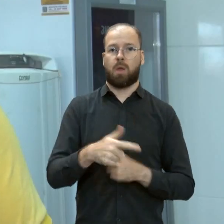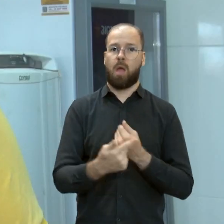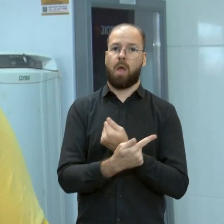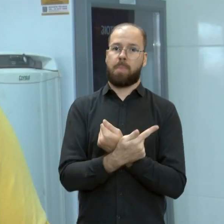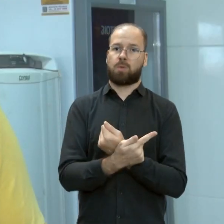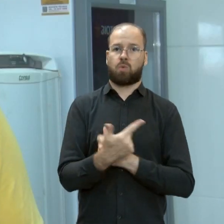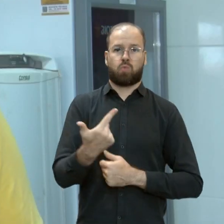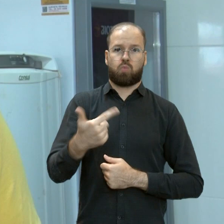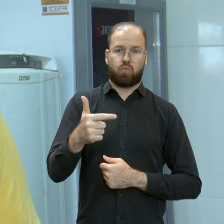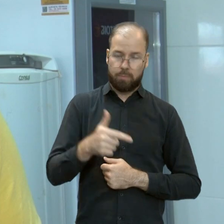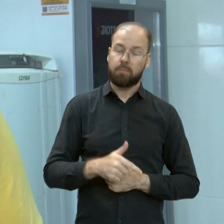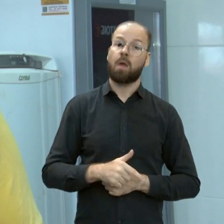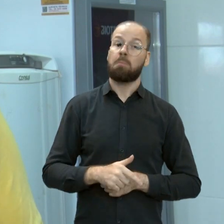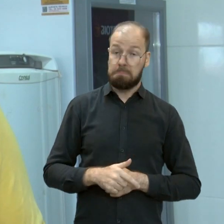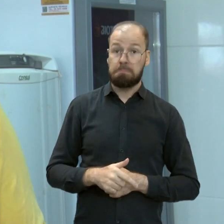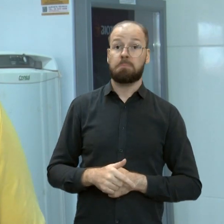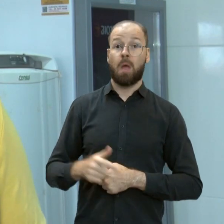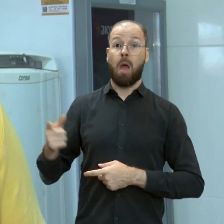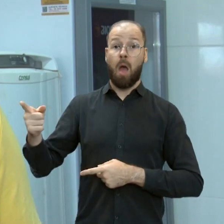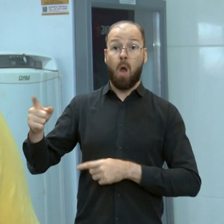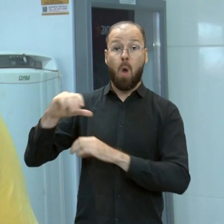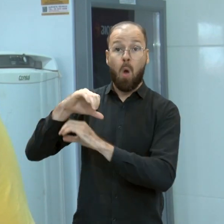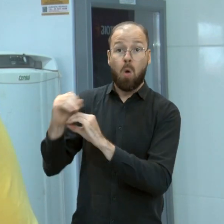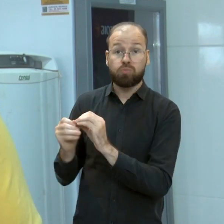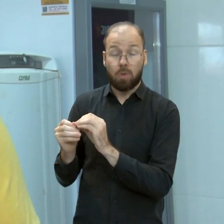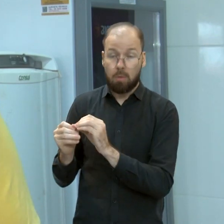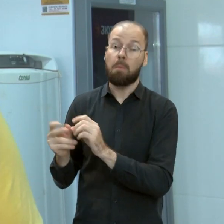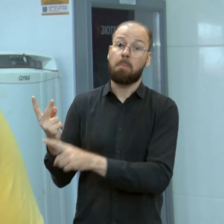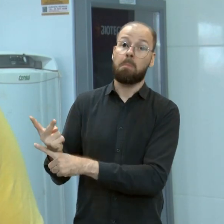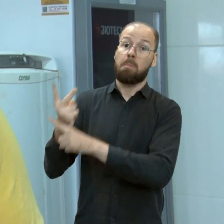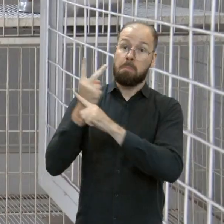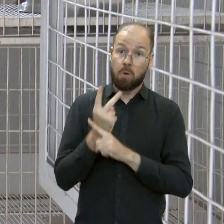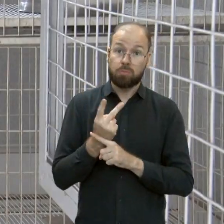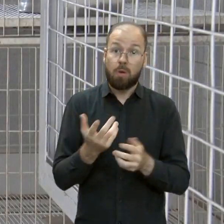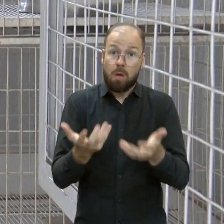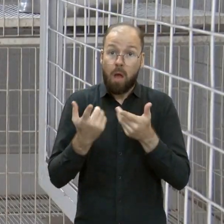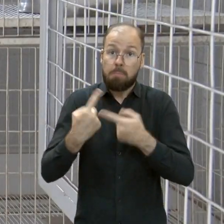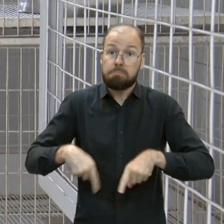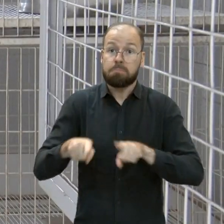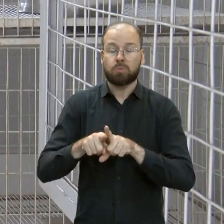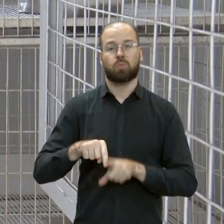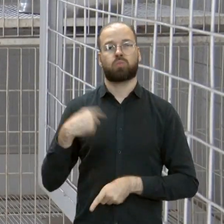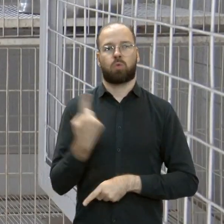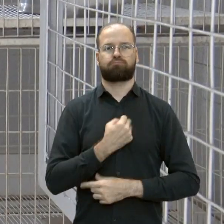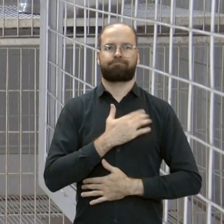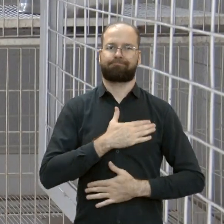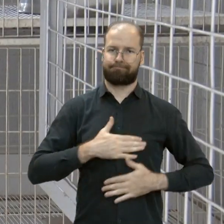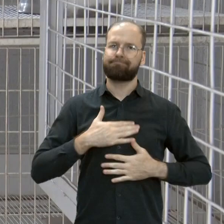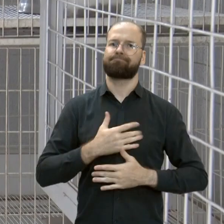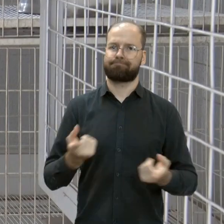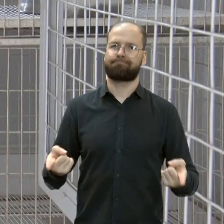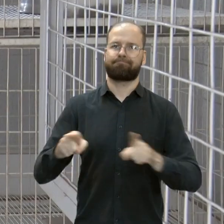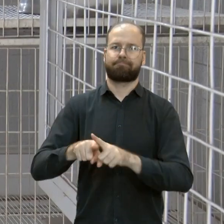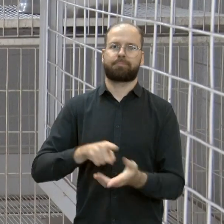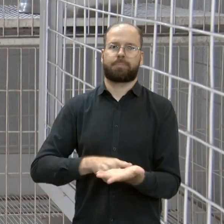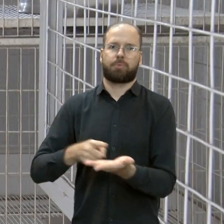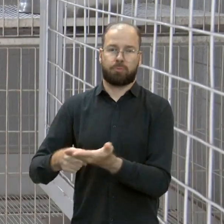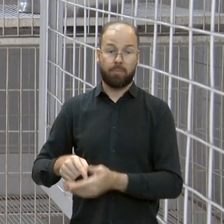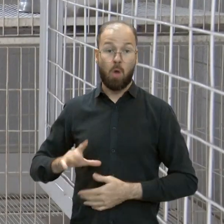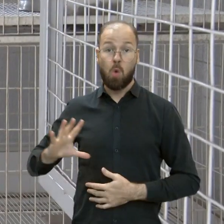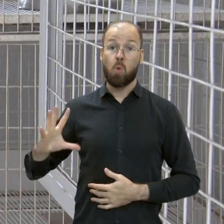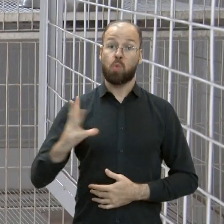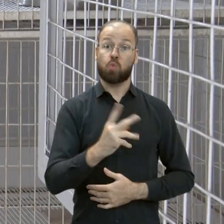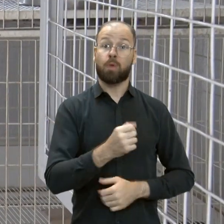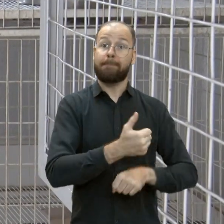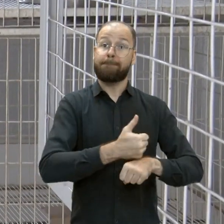E quando ela apareceu, o pessoal do Fungilab procurou a gente para poder fazer essa parceria. Toda a equipe do Zoonoses passou por uma capacitação